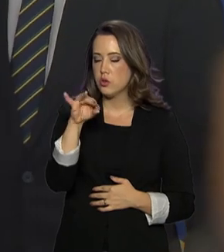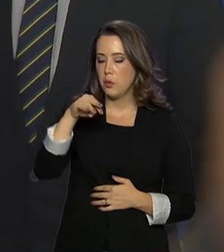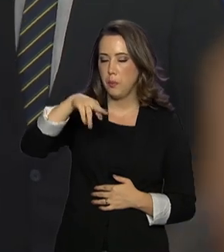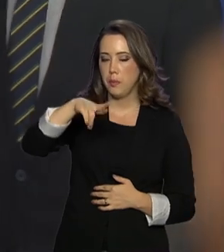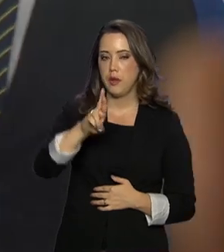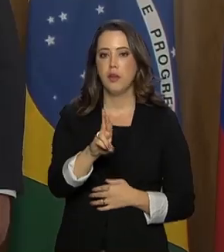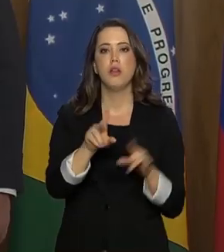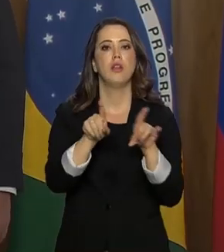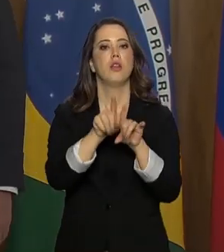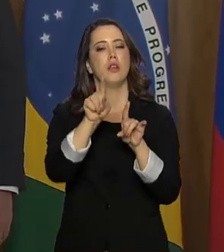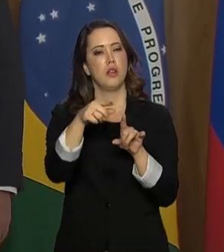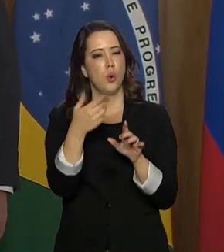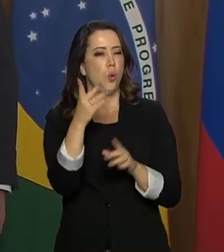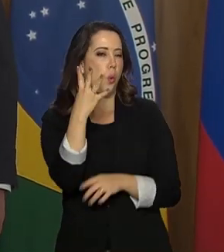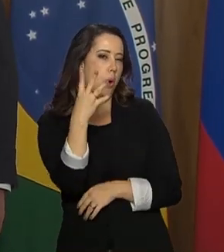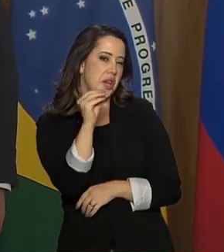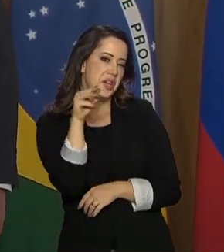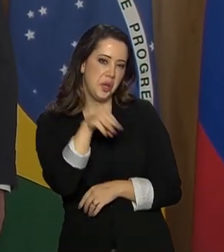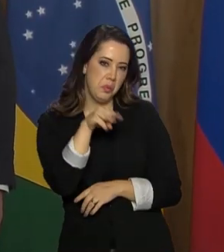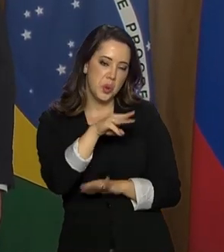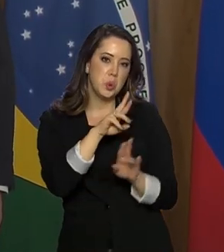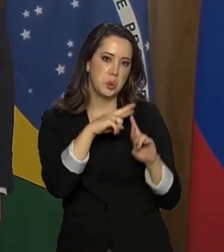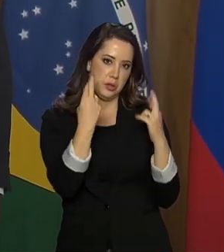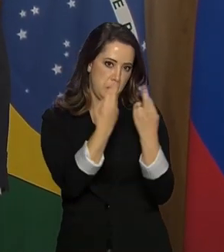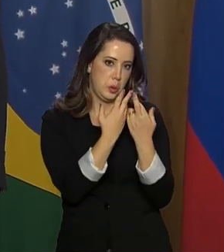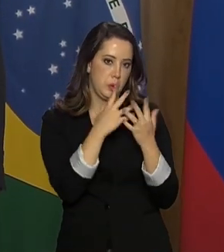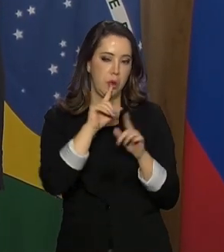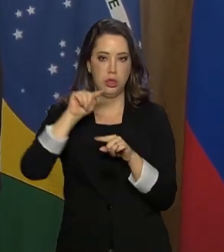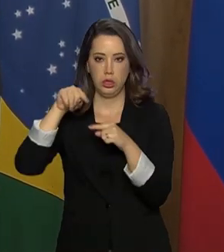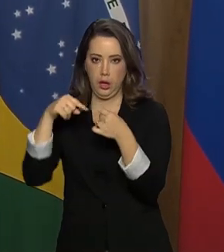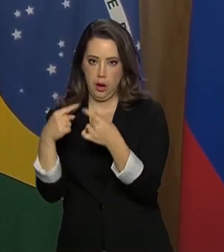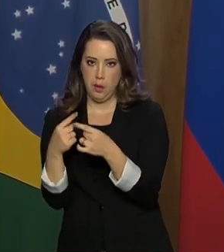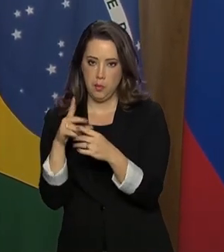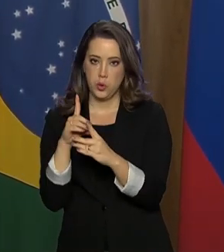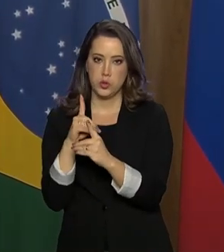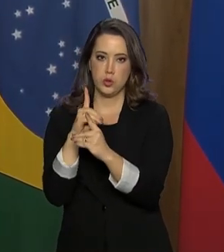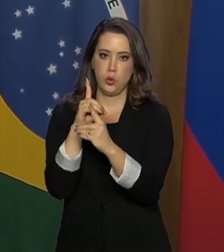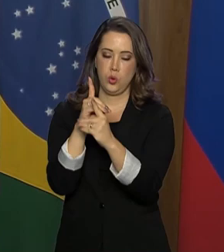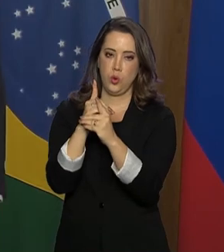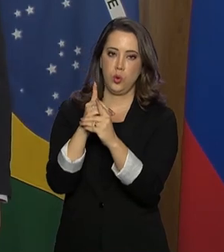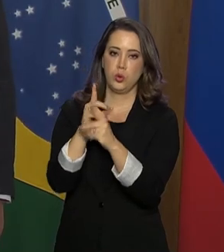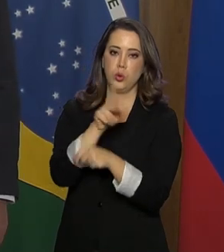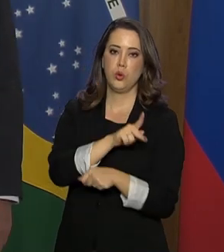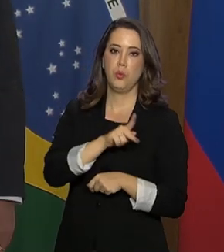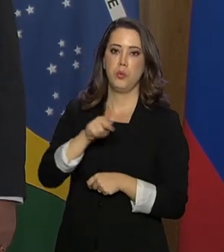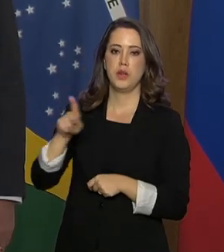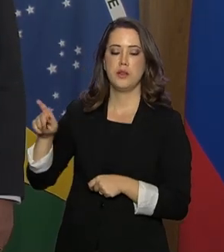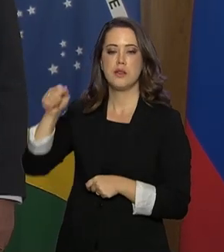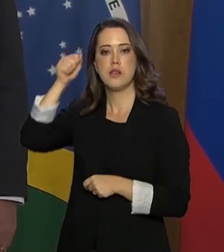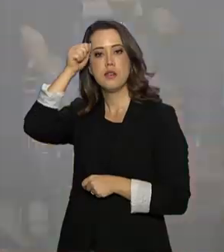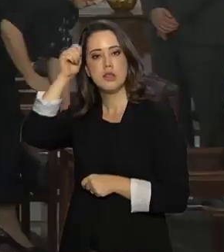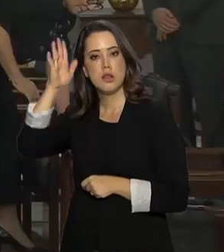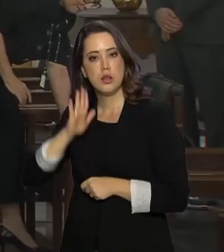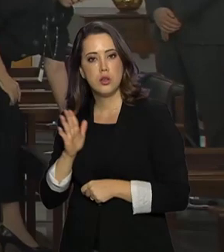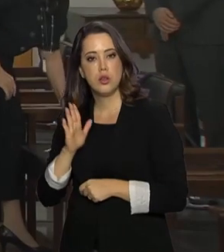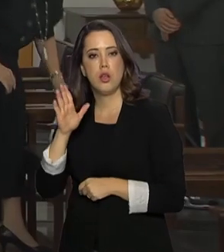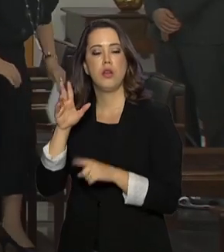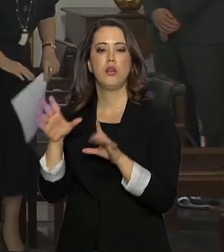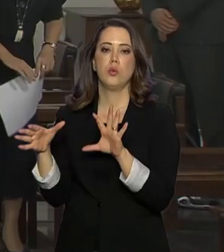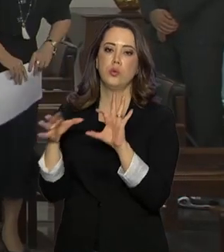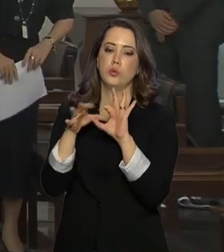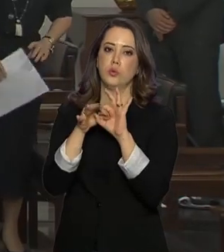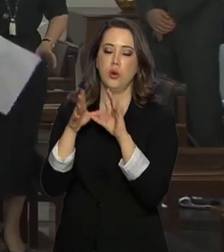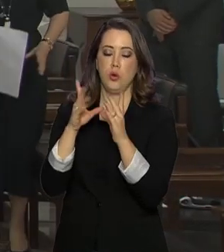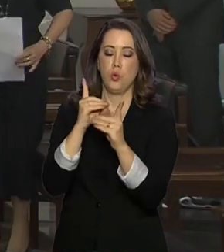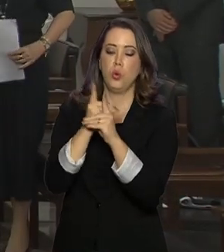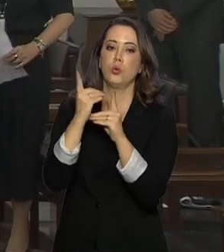O encontro durou cerca de 40 minutos. Em seguida, o presidente sul-africano, Cyril Ramaphosa, foi recebido por Bolsonaro.